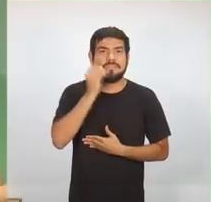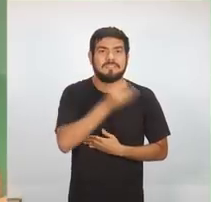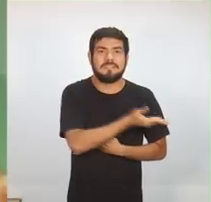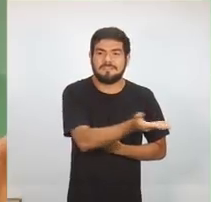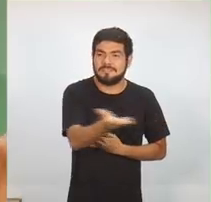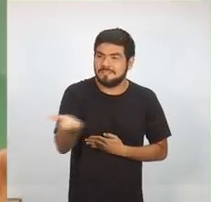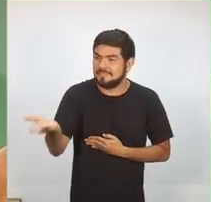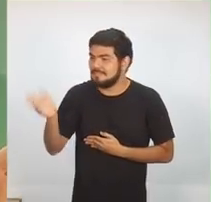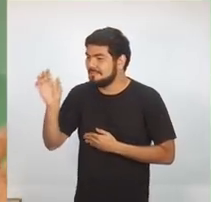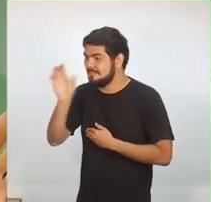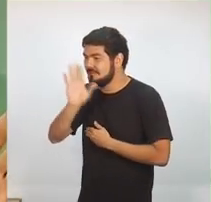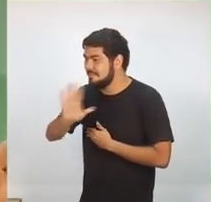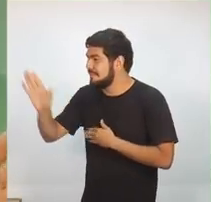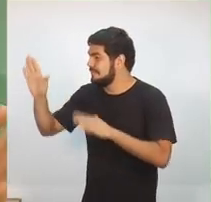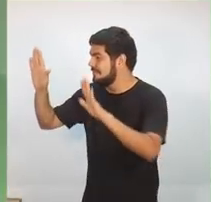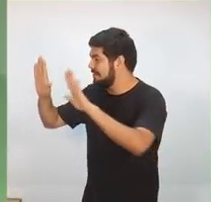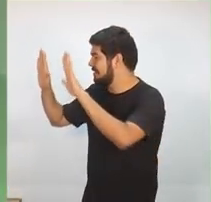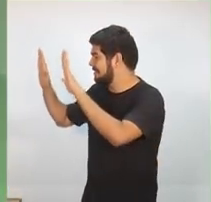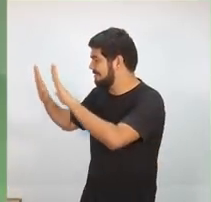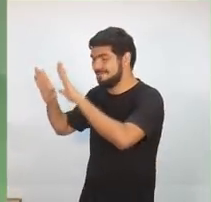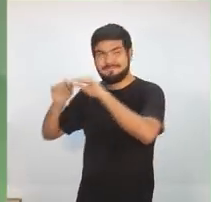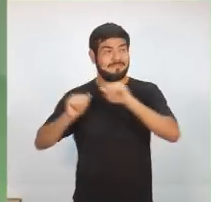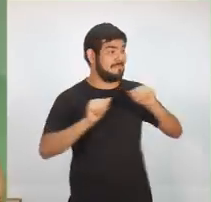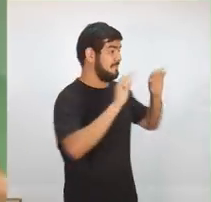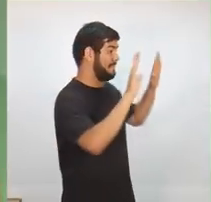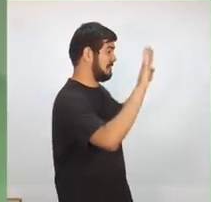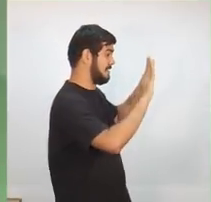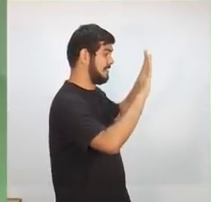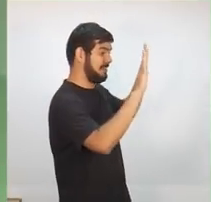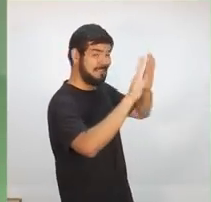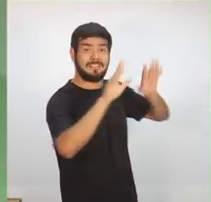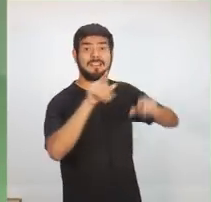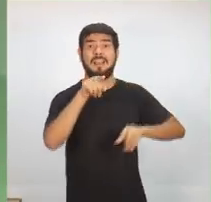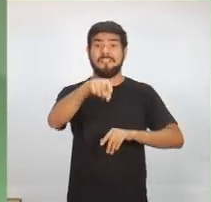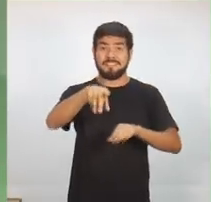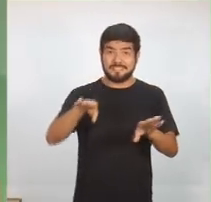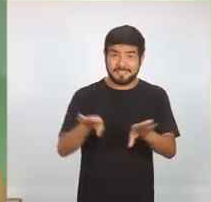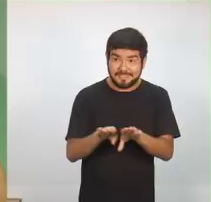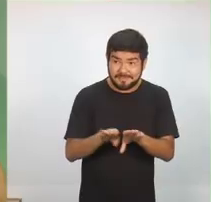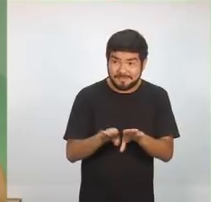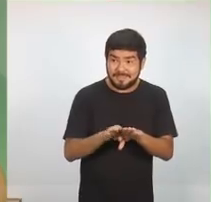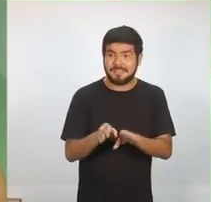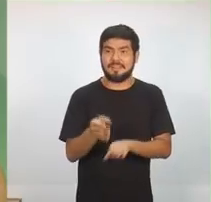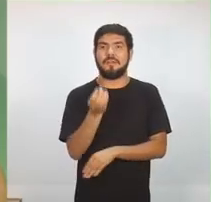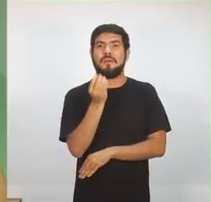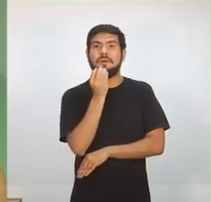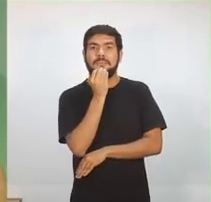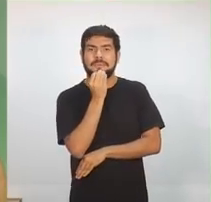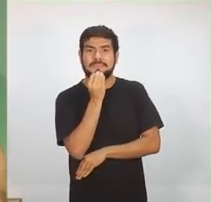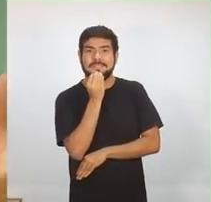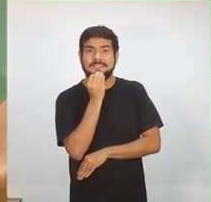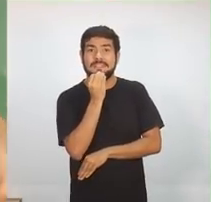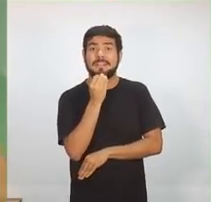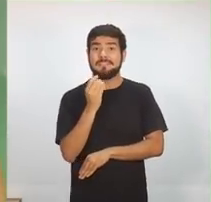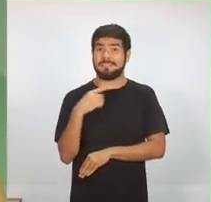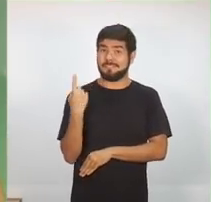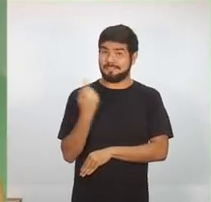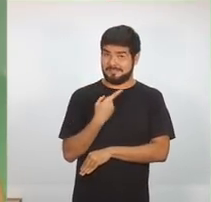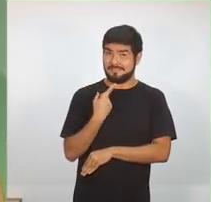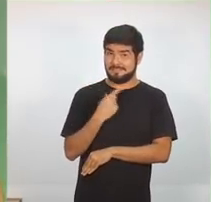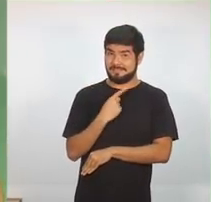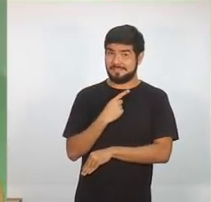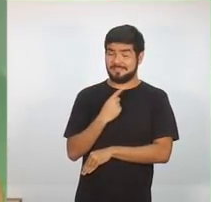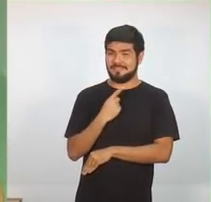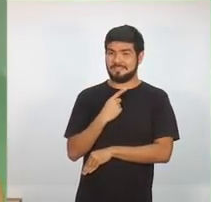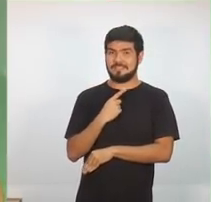Omar, ao Wilson, Márcia, Lúcia, Berg, a você que nos assiste. A oportunidade que nós temos de poder levar até você,